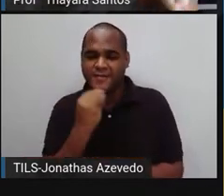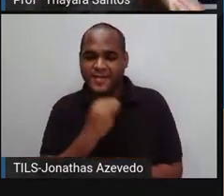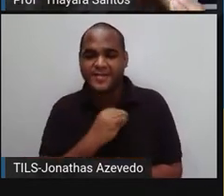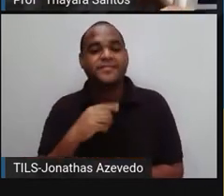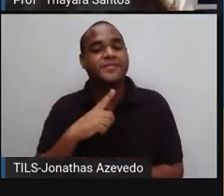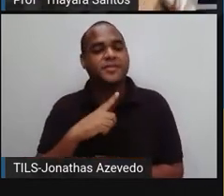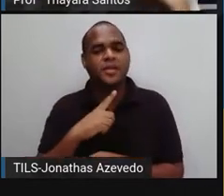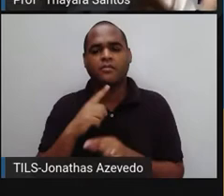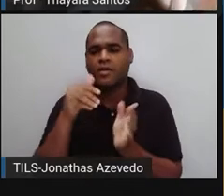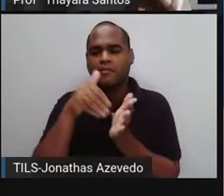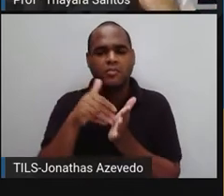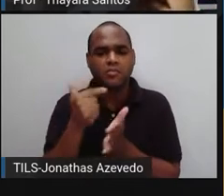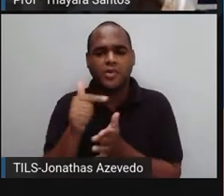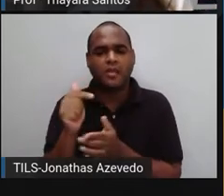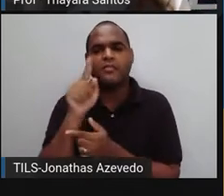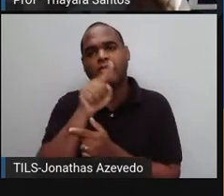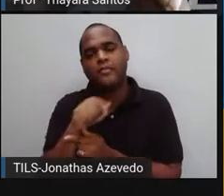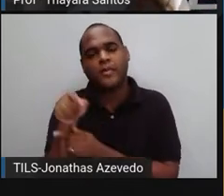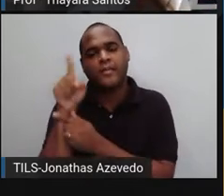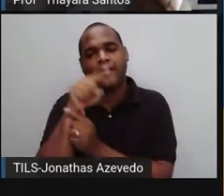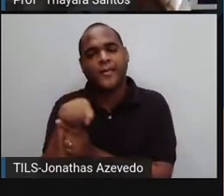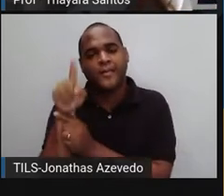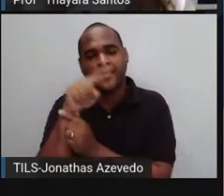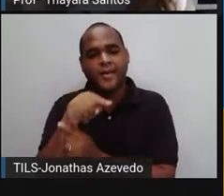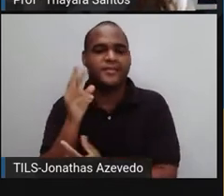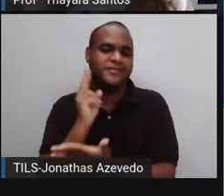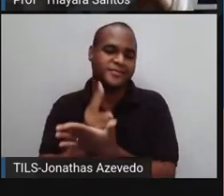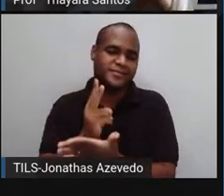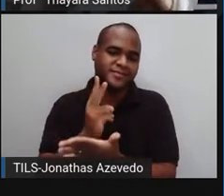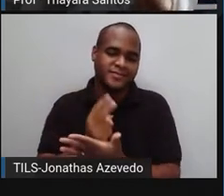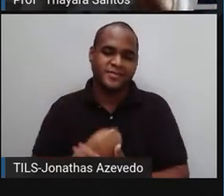nunca tem fim na natureza, esse processo ali é contínuo.